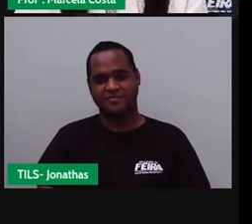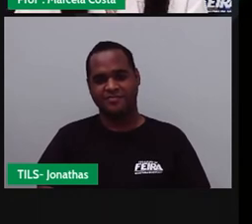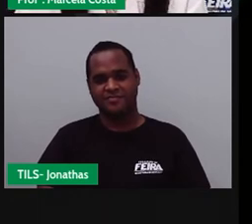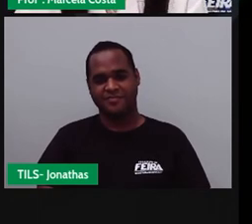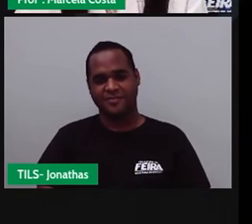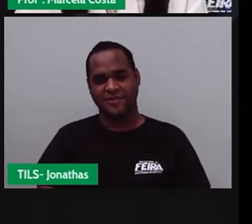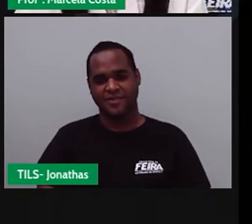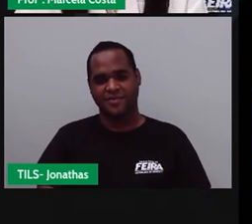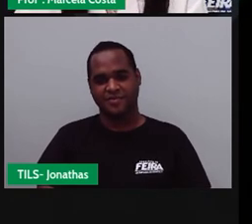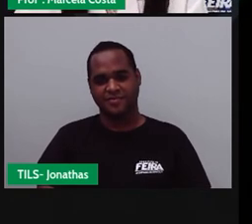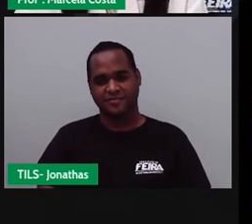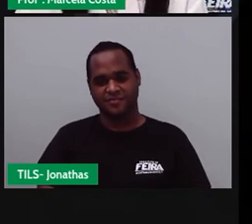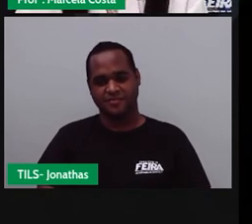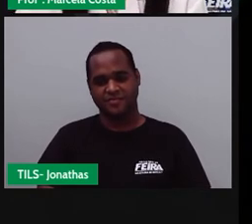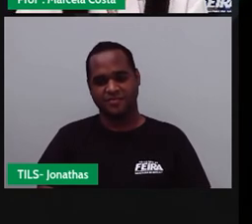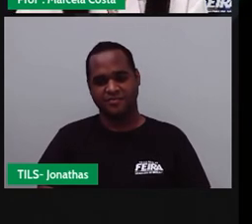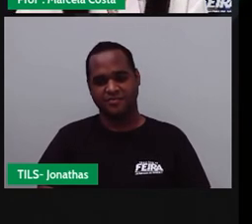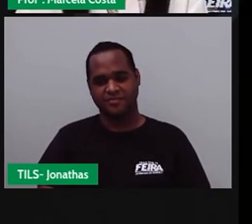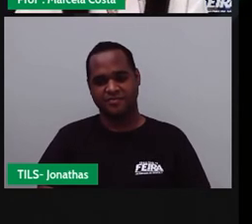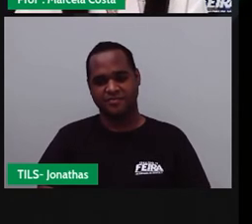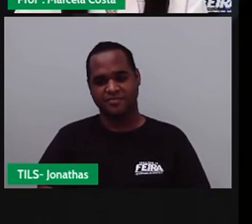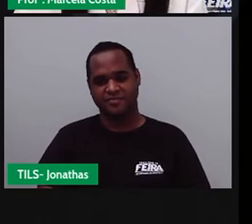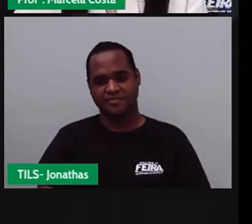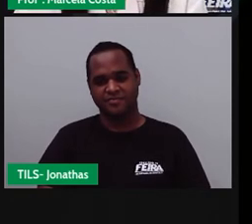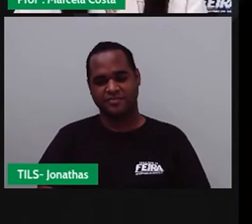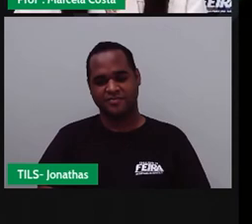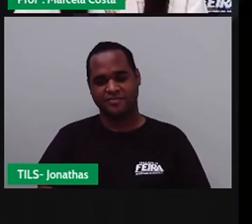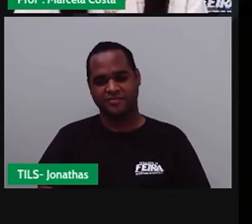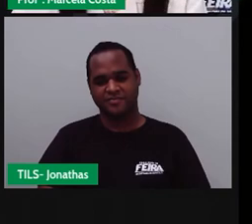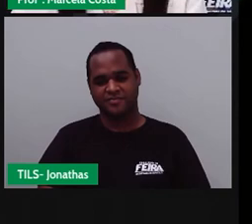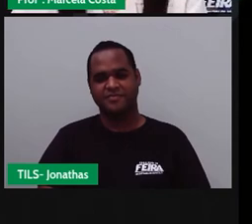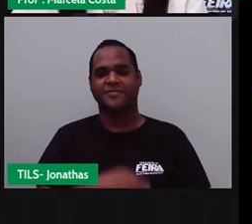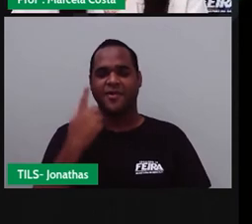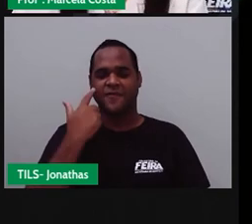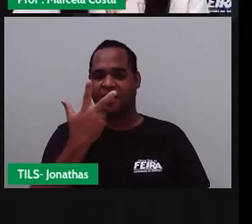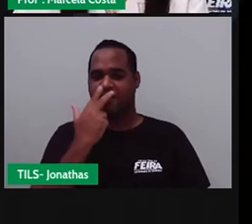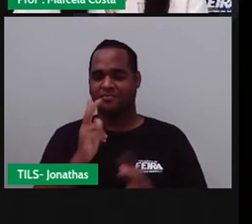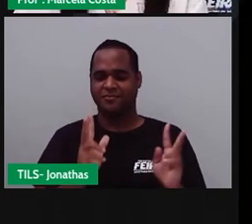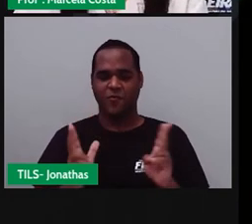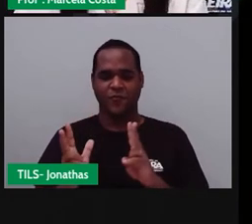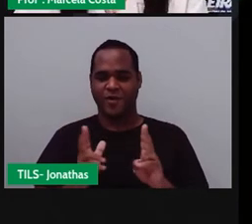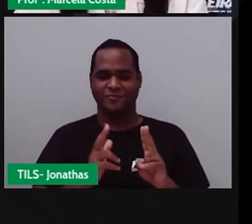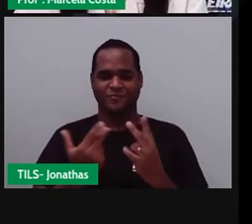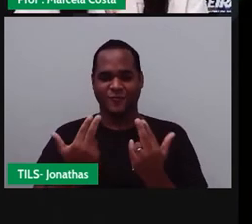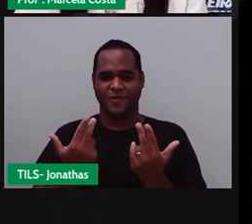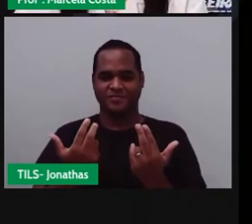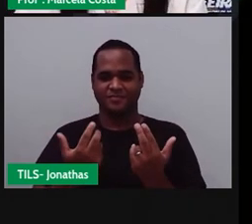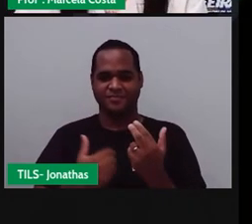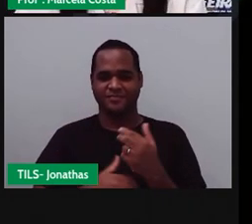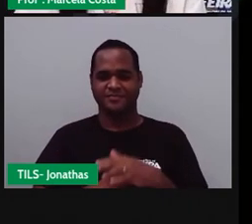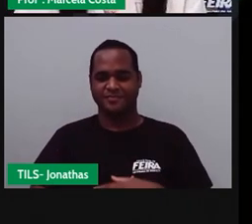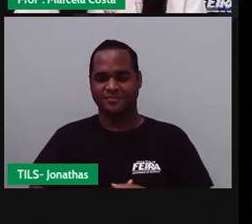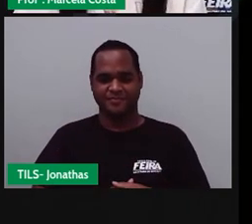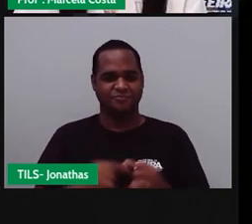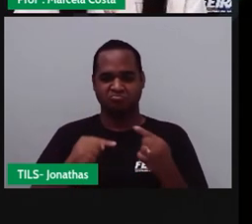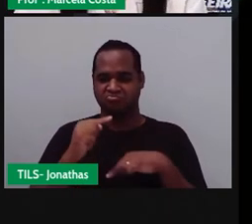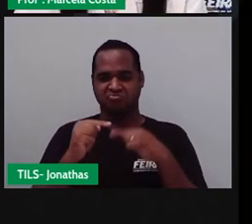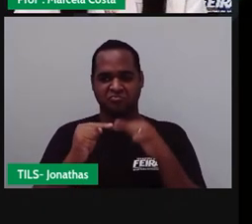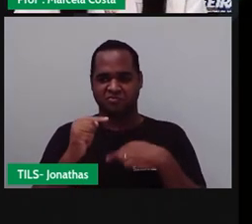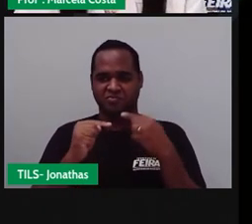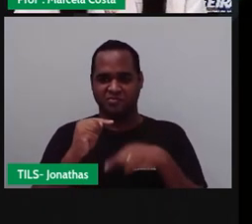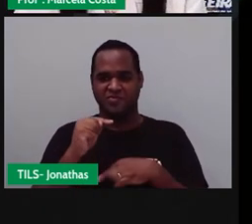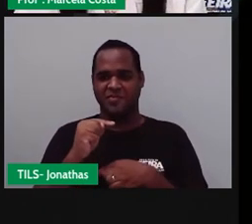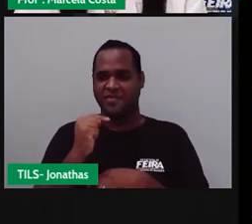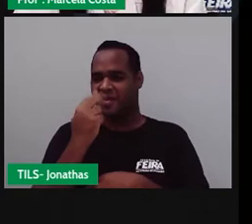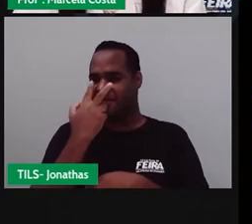você, pra conseguir, tem que encontrar um par igual. Tem que